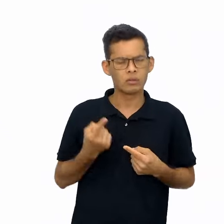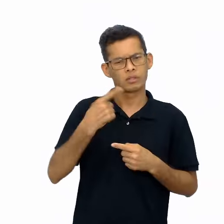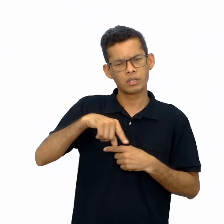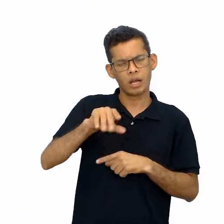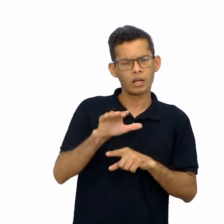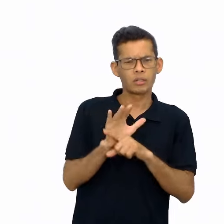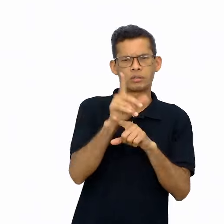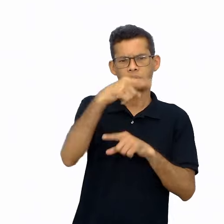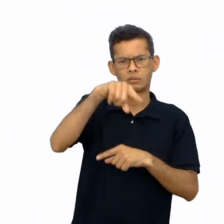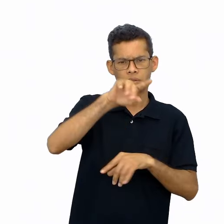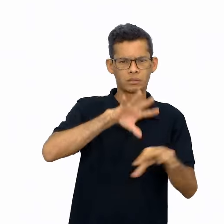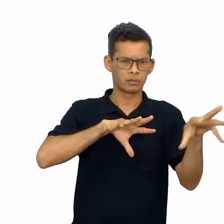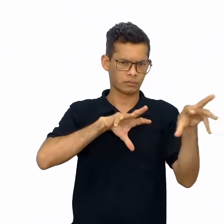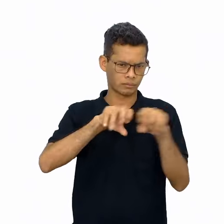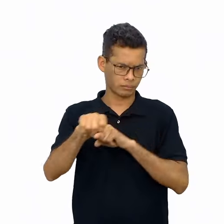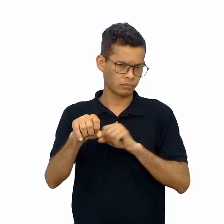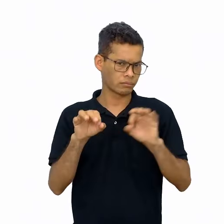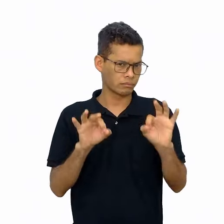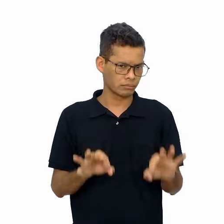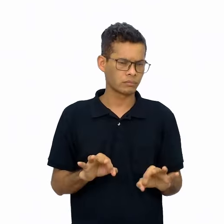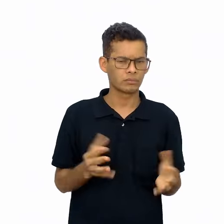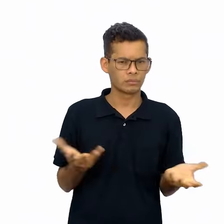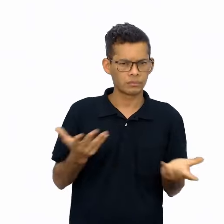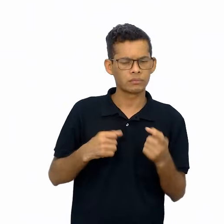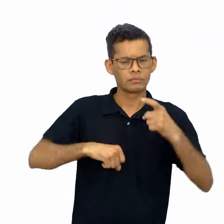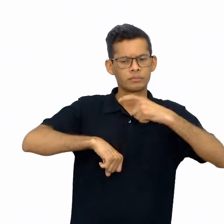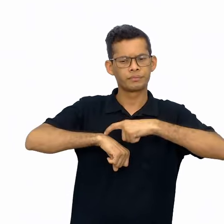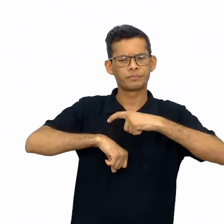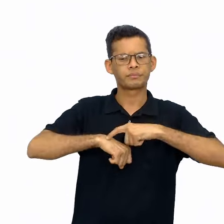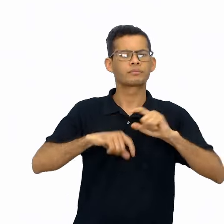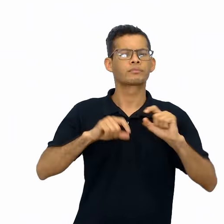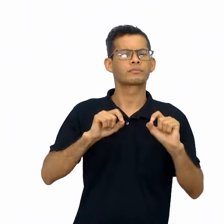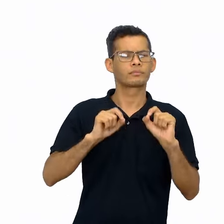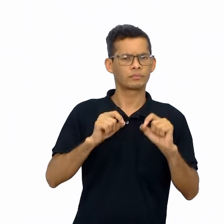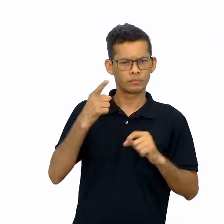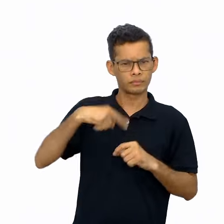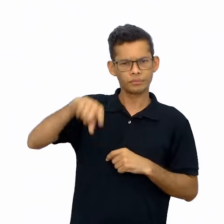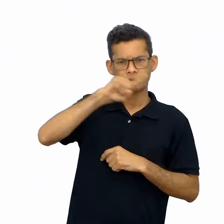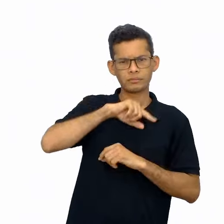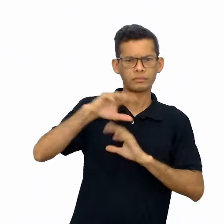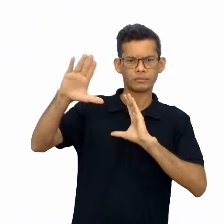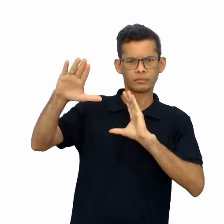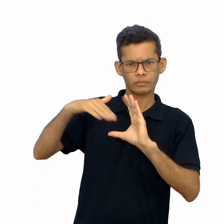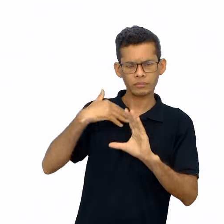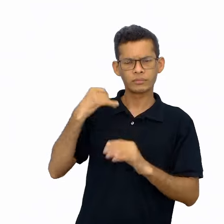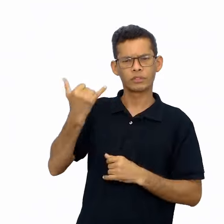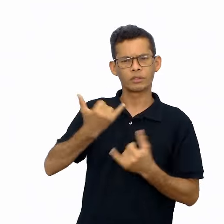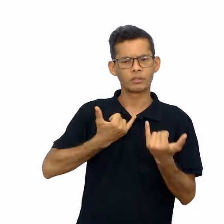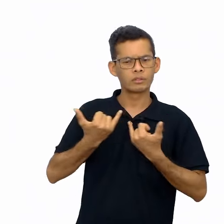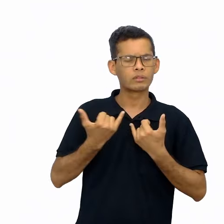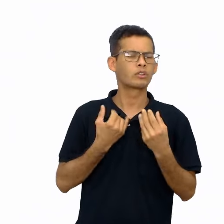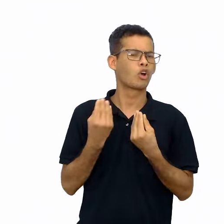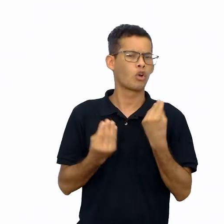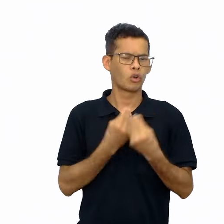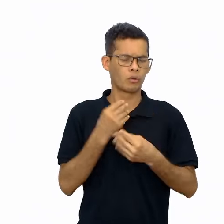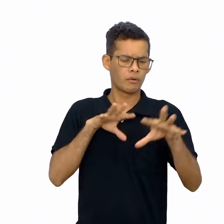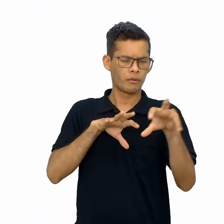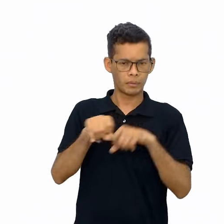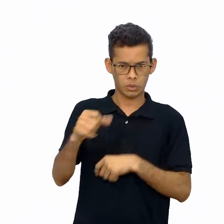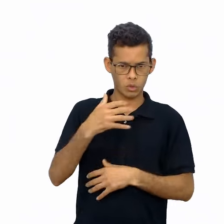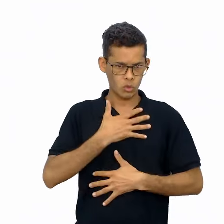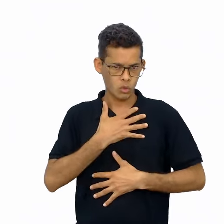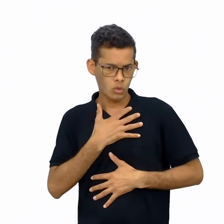de cada um de vocês, e chegou a hora também de vocês contarem para a gente como foi essa formação.